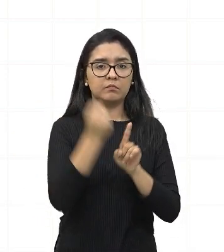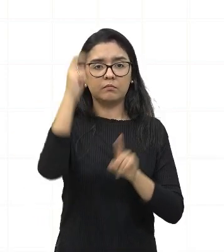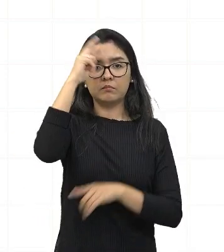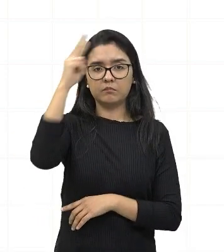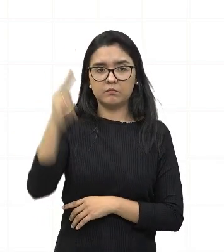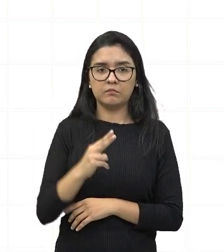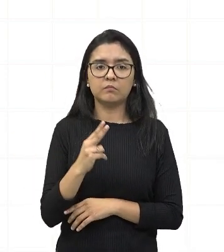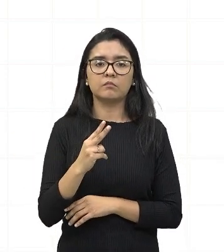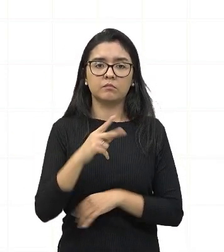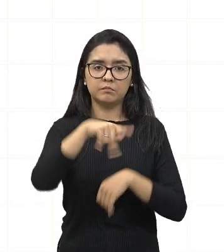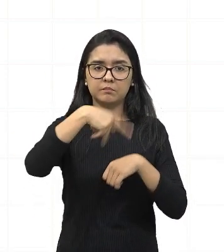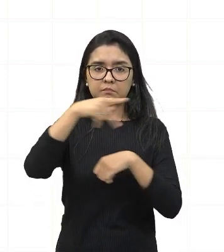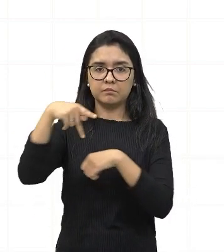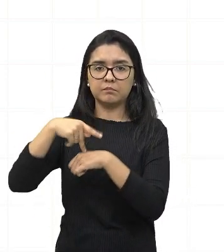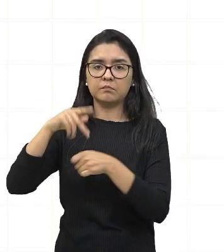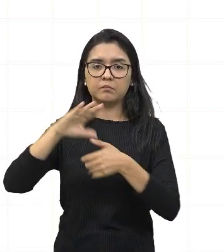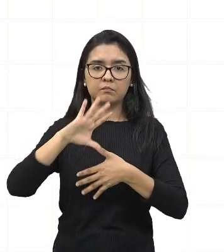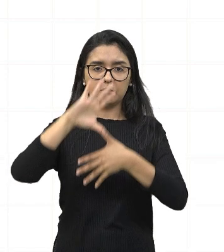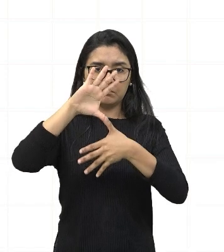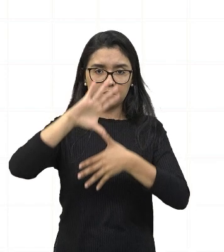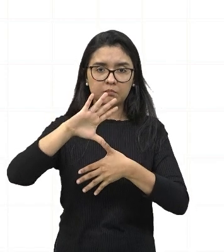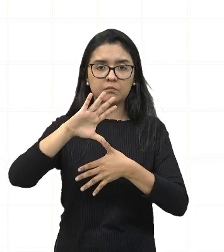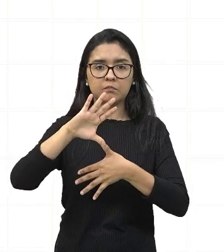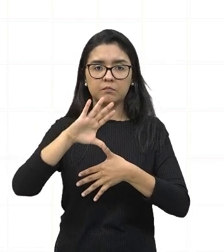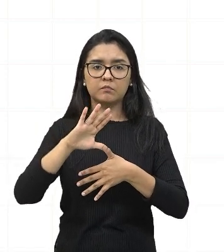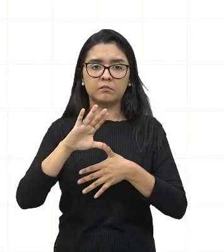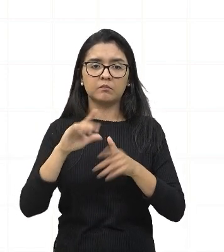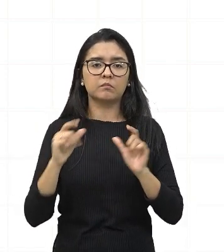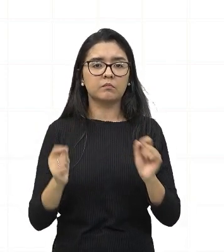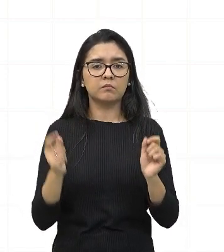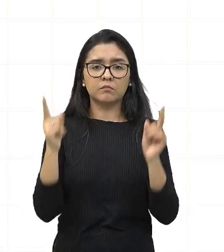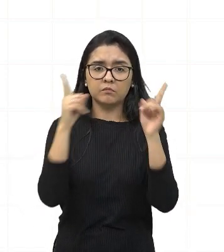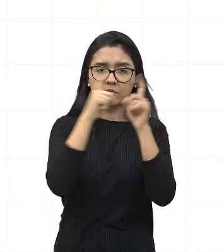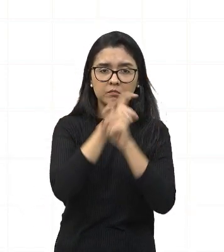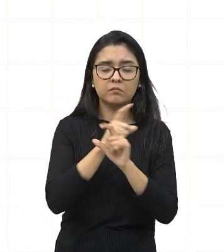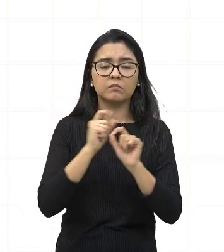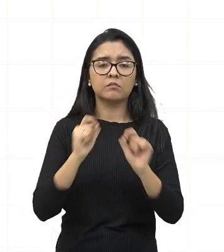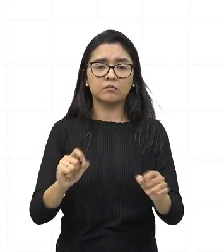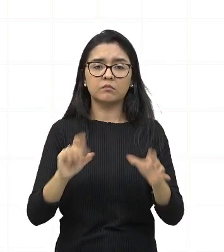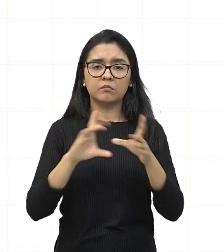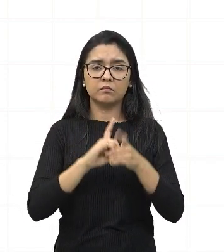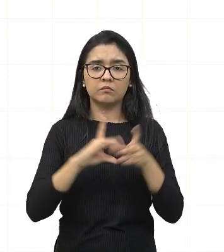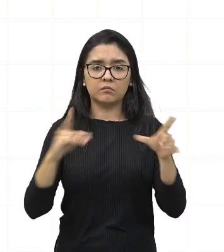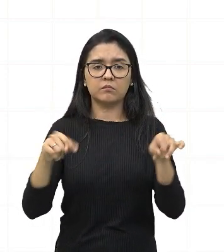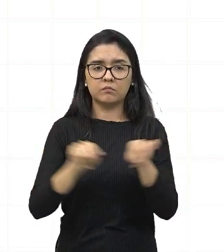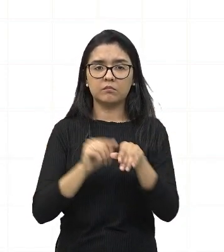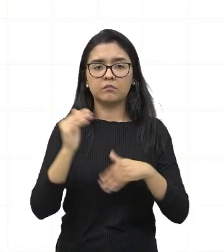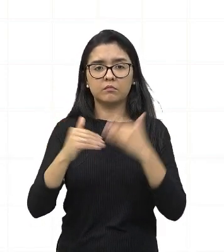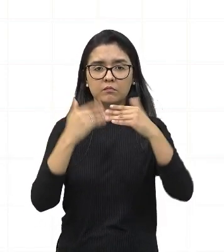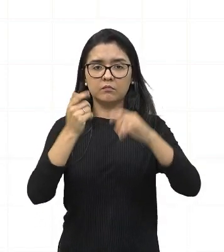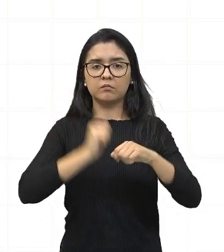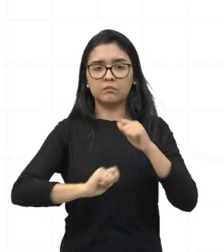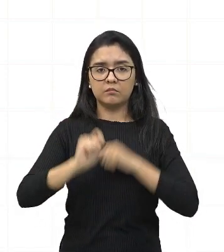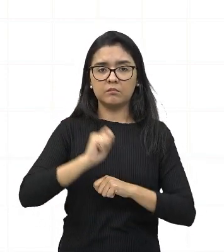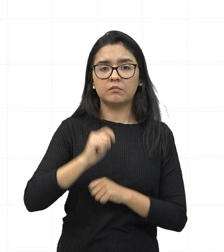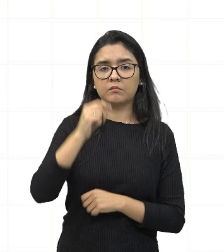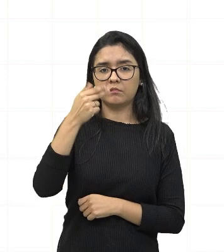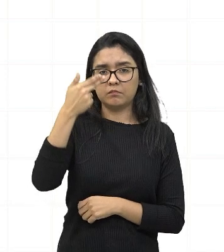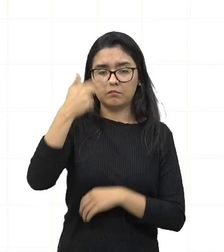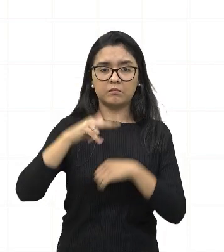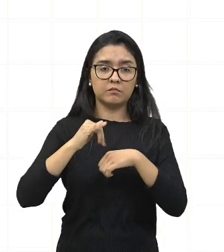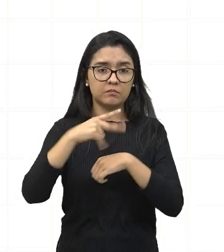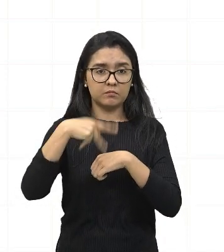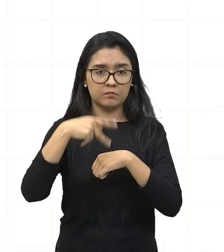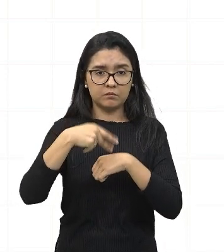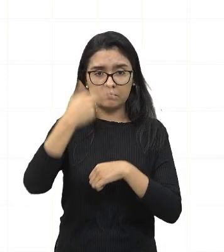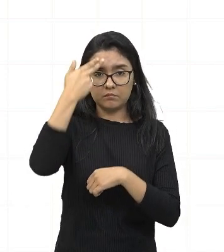de muitos países latino-americanos, dificultando a consolidação da democracia e do desenvolvimento econômico. O Haiti, por exemplo,